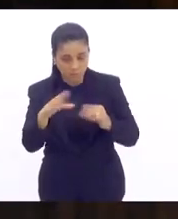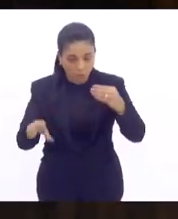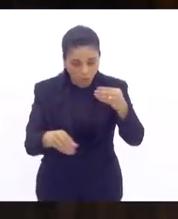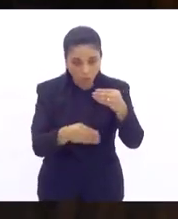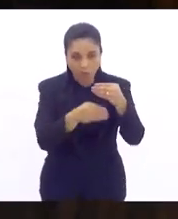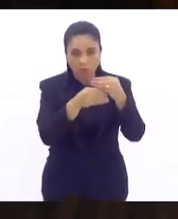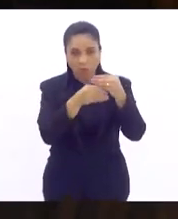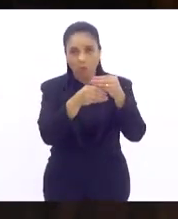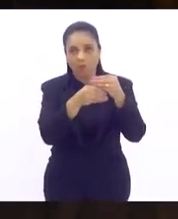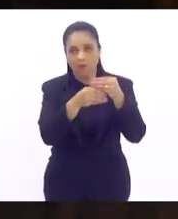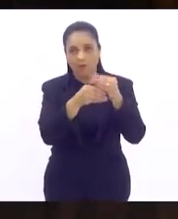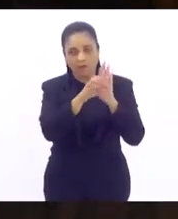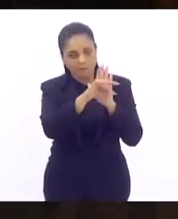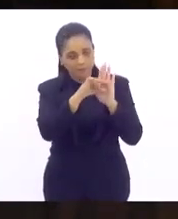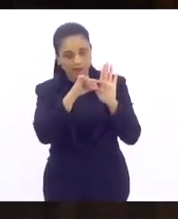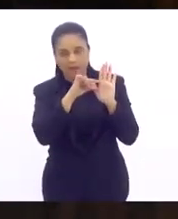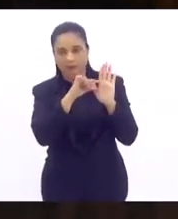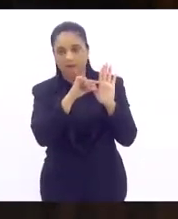incorporar a emenda de V.